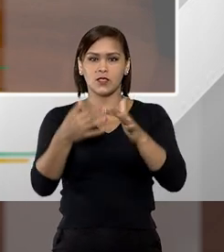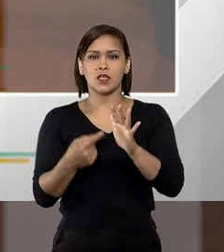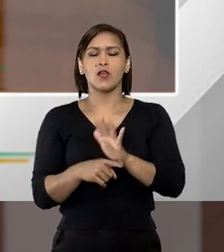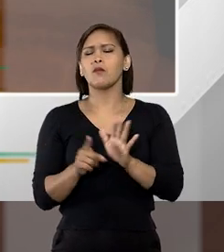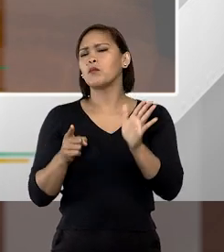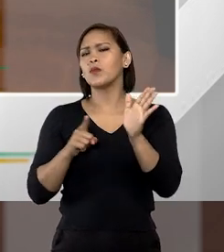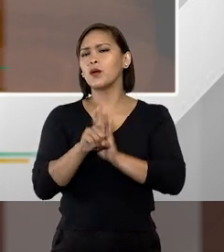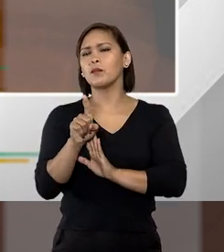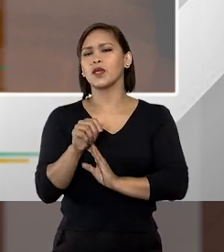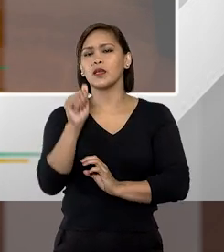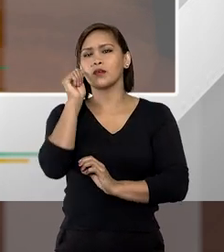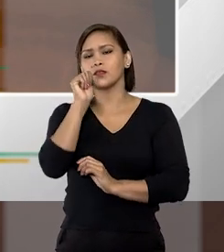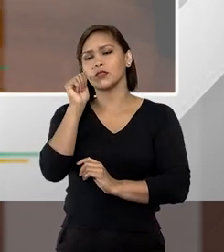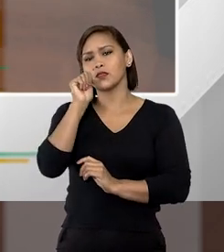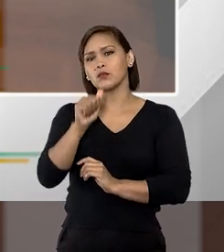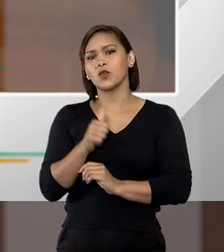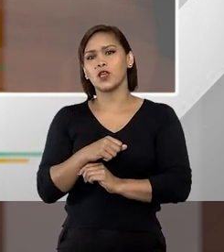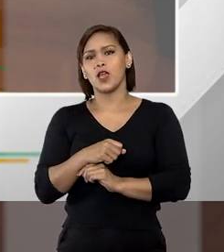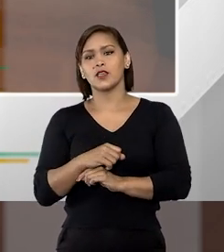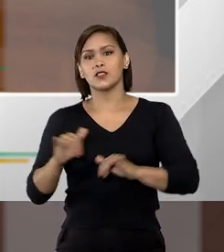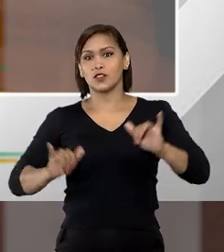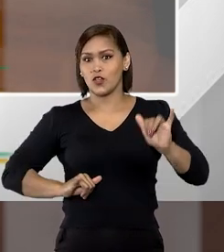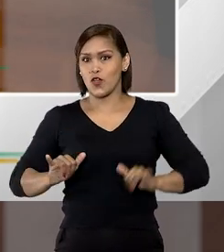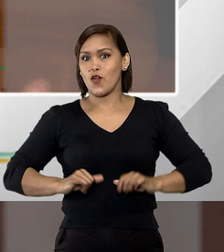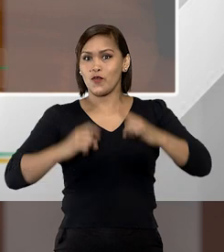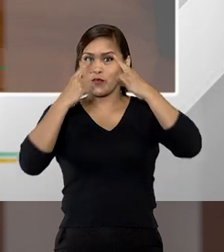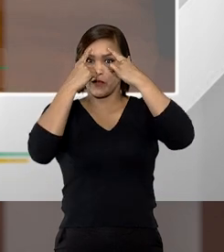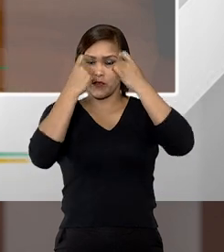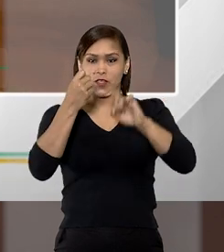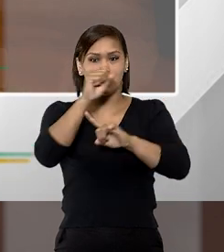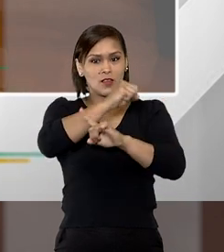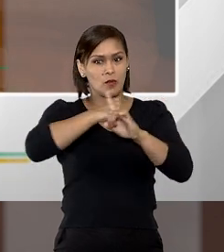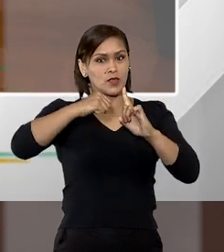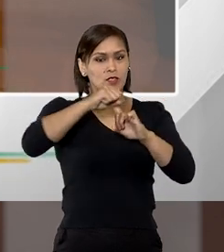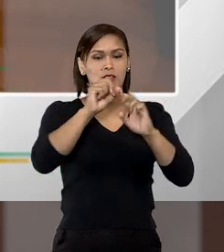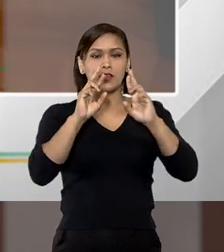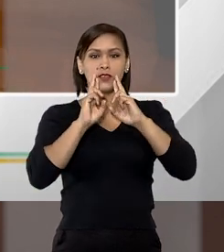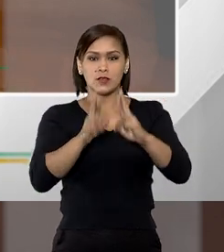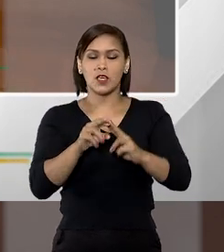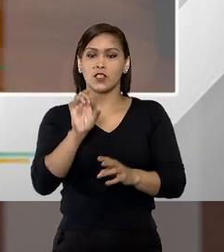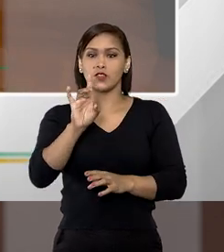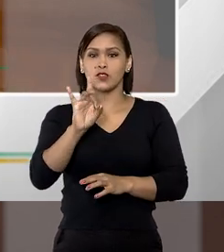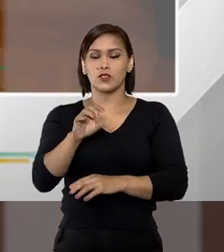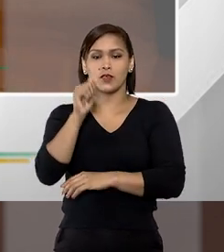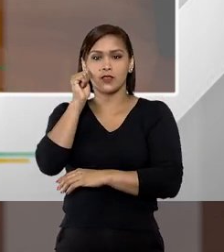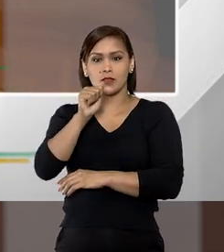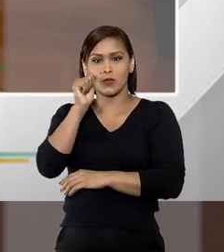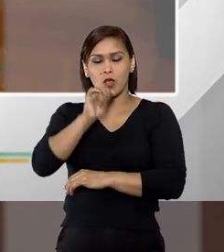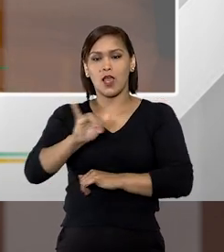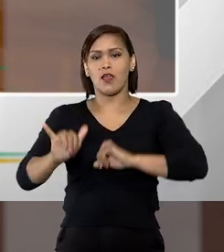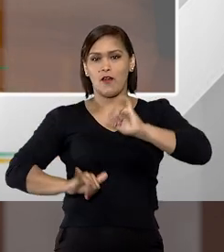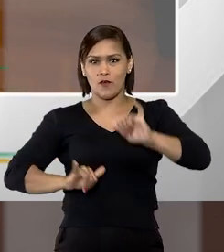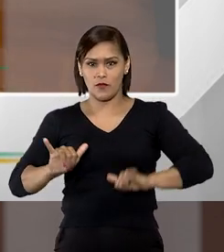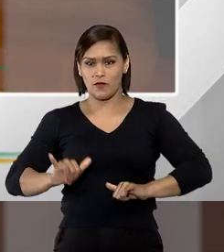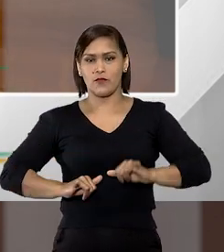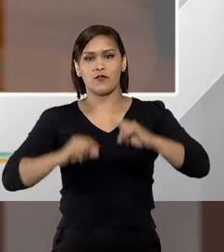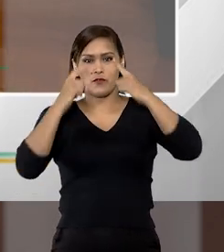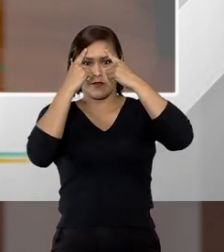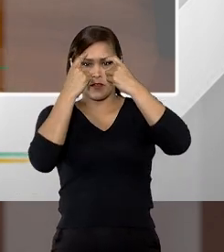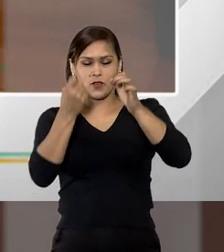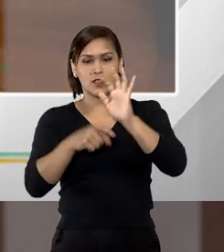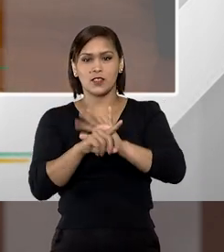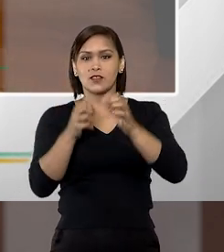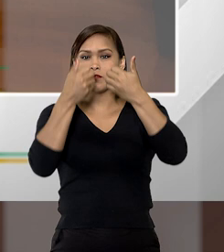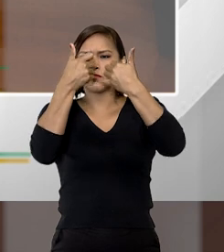fazer uma pergunta para as mulheres que sofrem violência, então não é mais a sociedade respondendo, são as mulheres que sofrem violência que vão